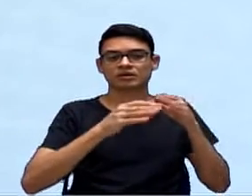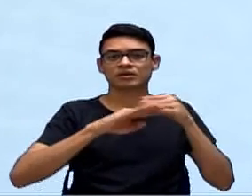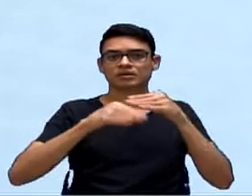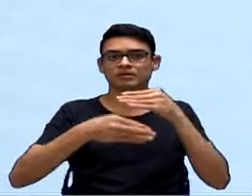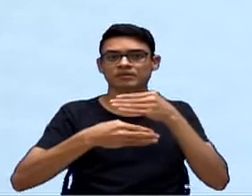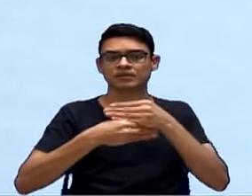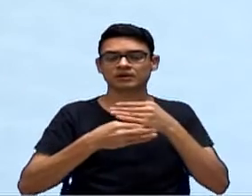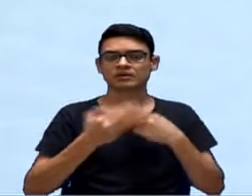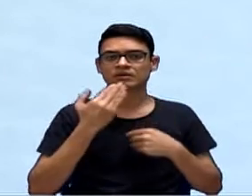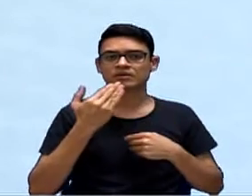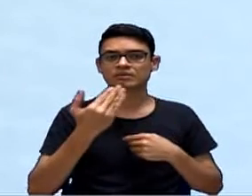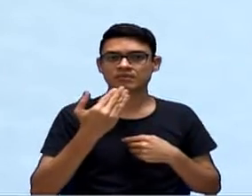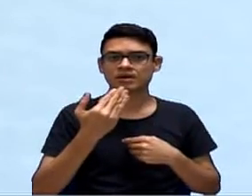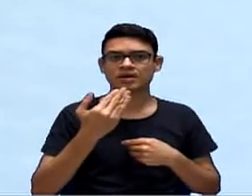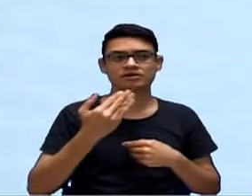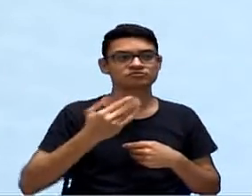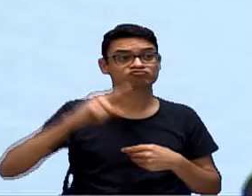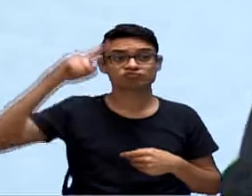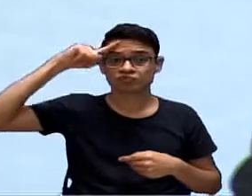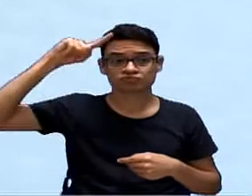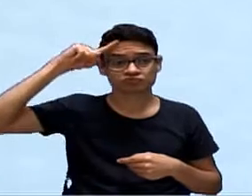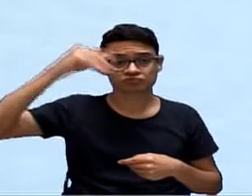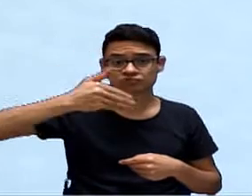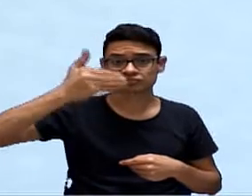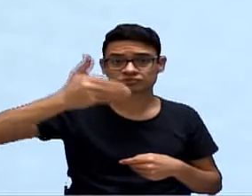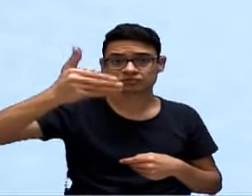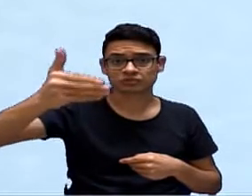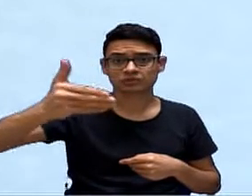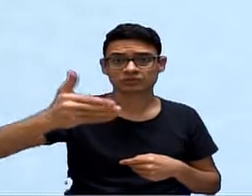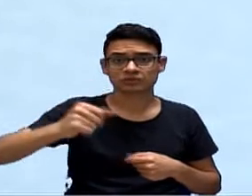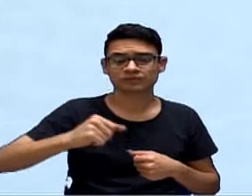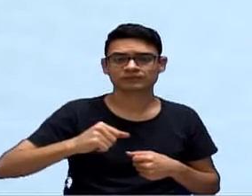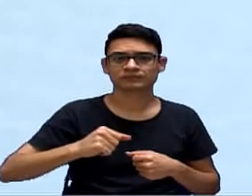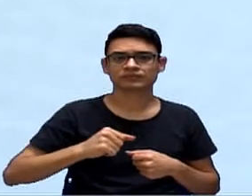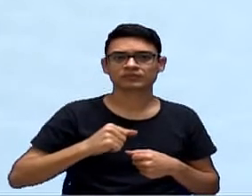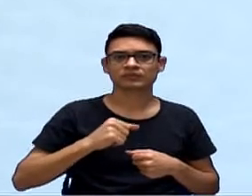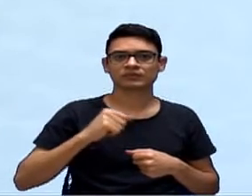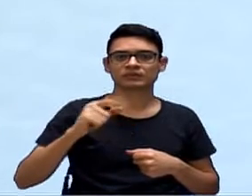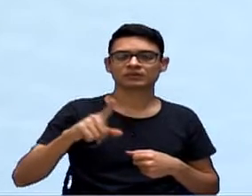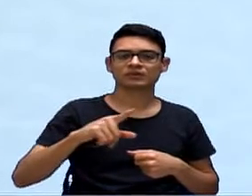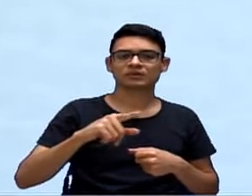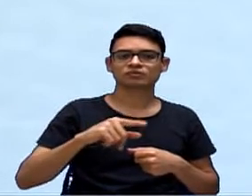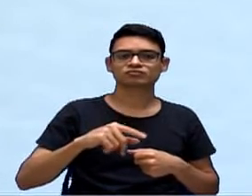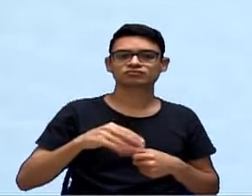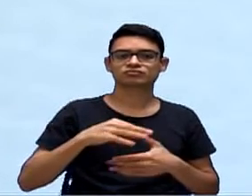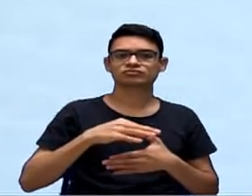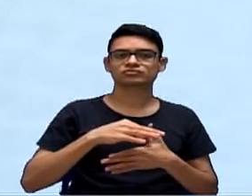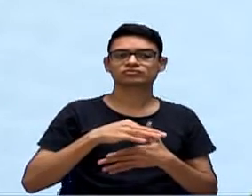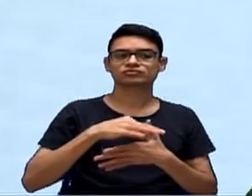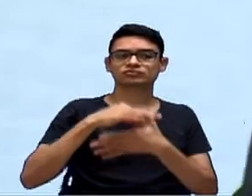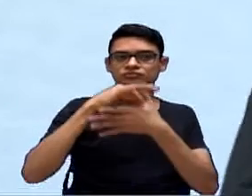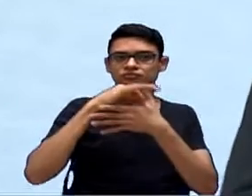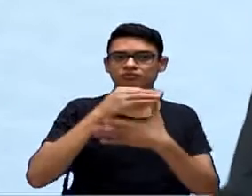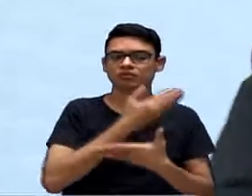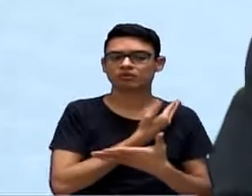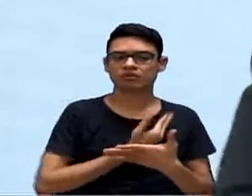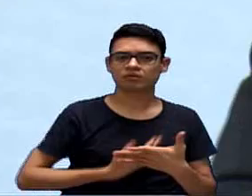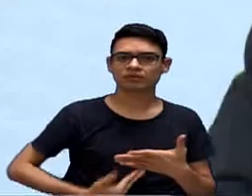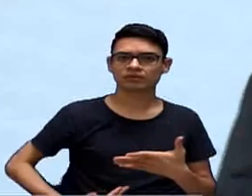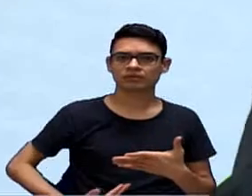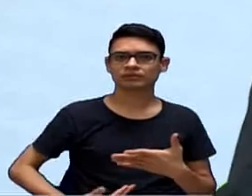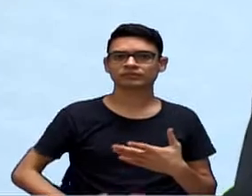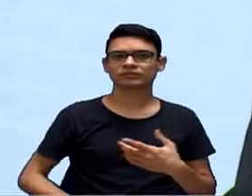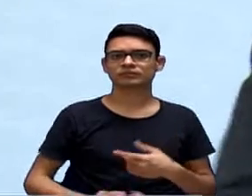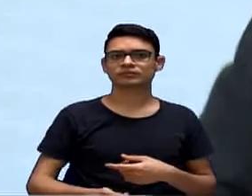governo disse que o projeto é importante para a Prefeitura e acrescentou uma emenda dizendo que seria um tempo de 10 dias para que